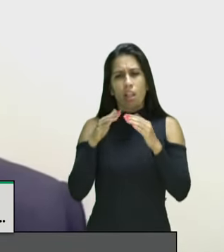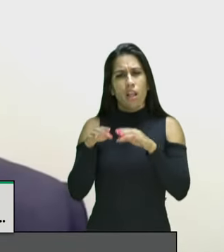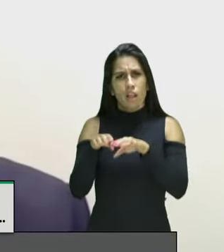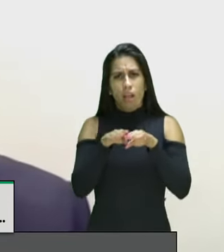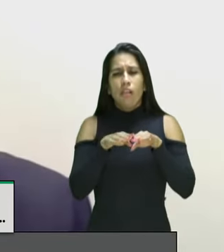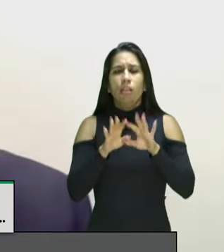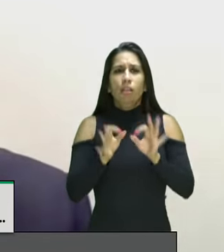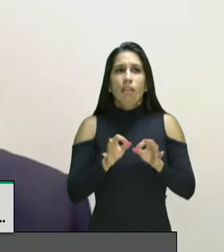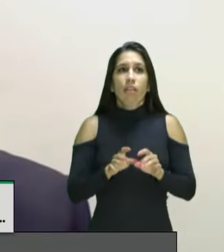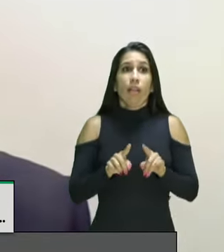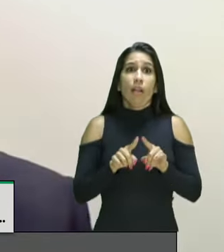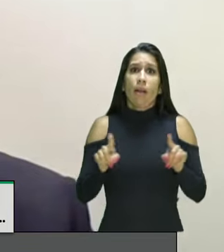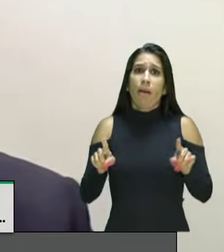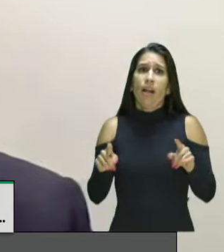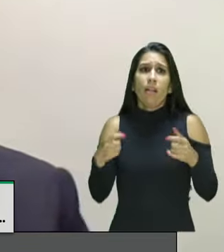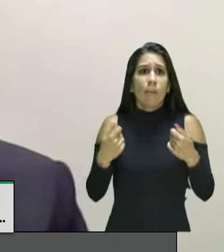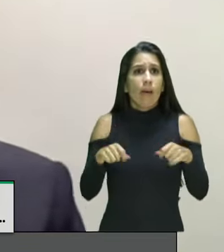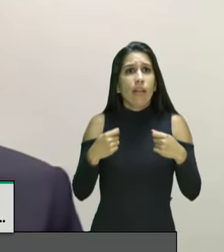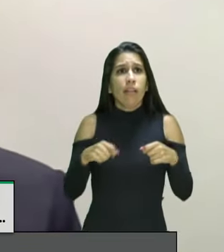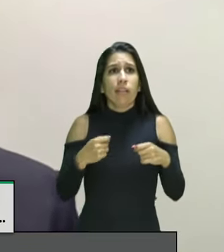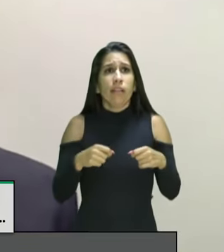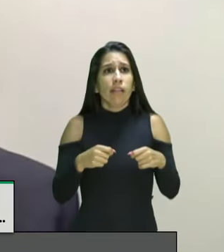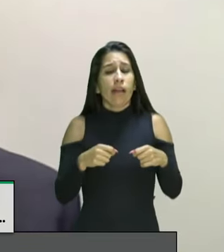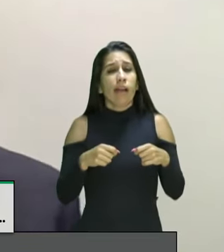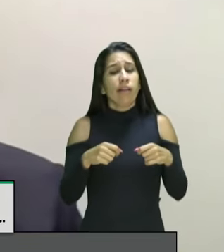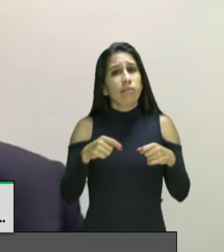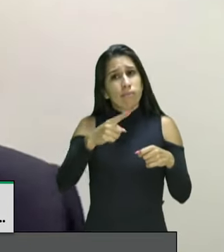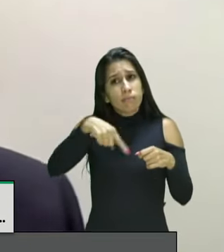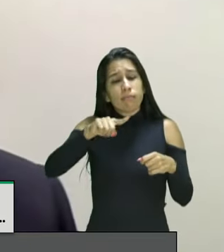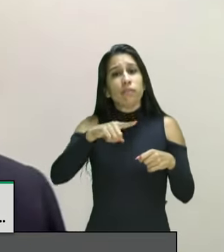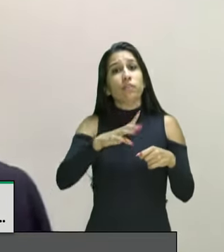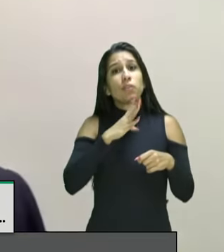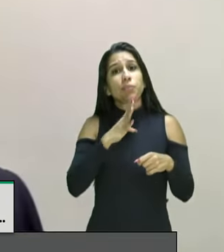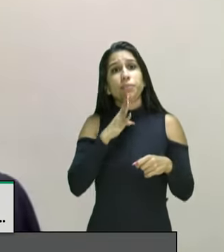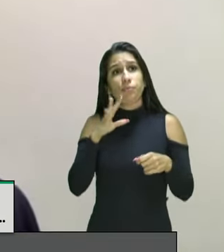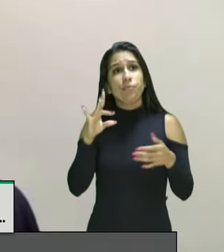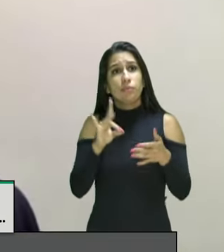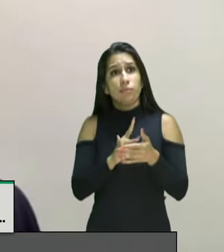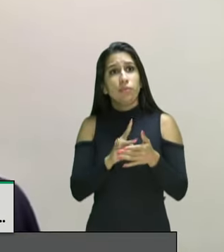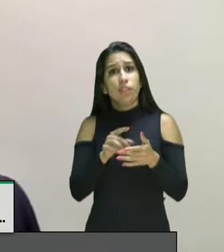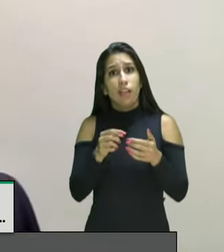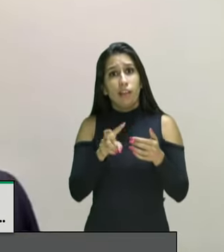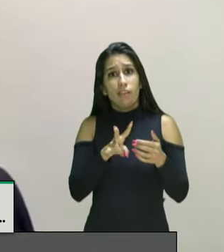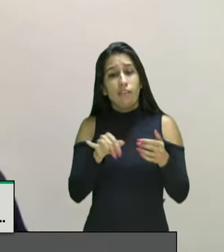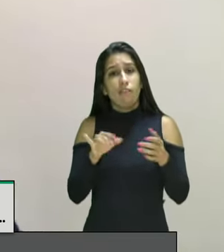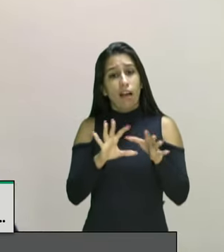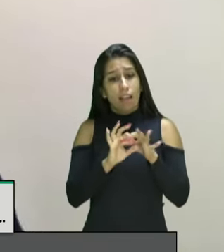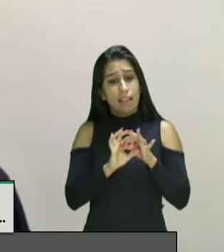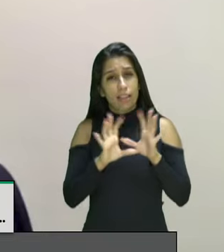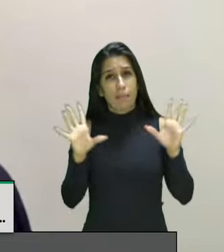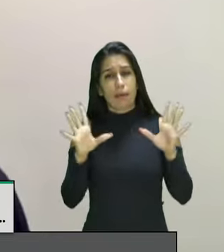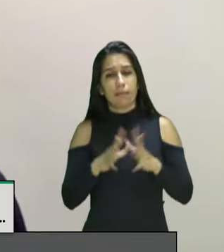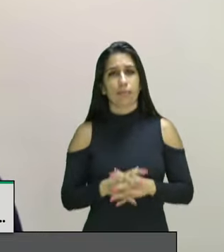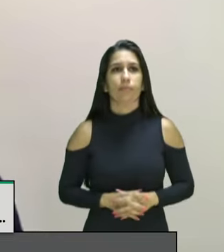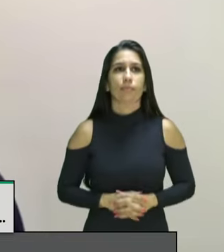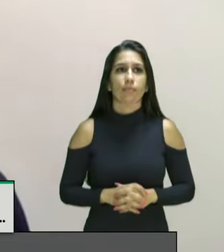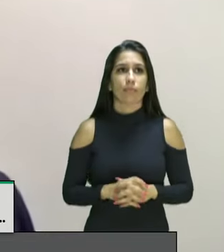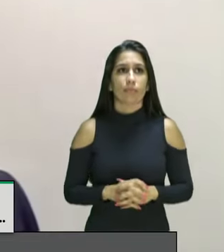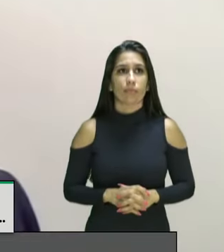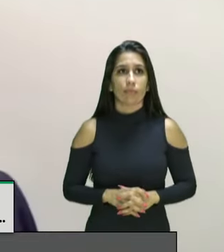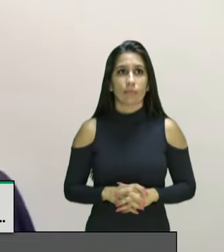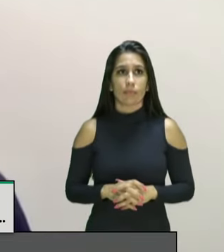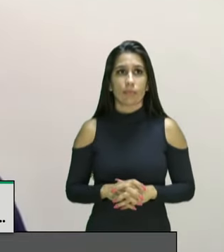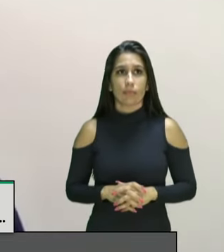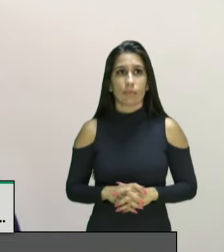mas eu tenho que reafirmar nós temos que conhecer a verdade porque essa verdade vai nos libertar então primeiramente eu quero